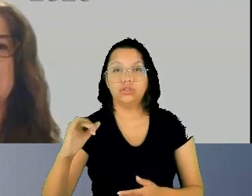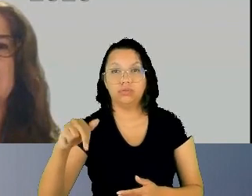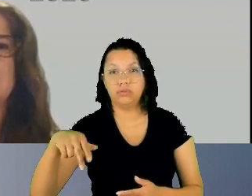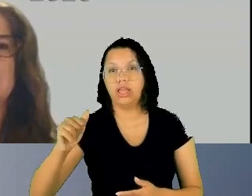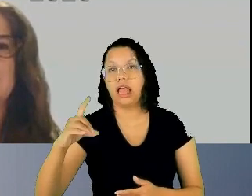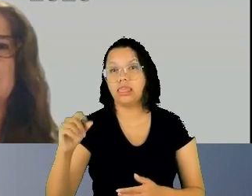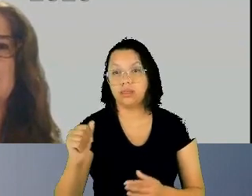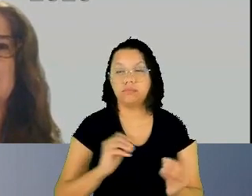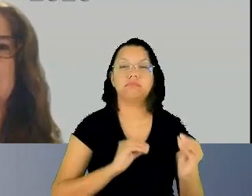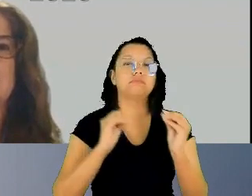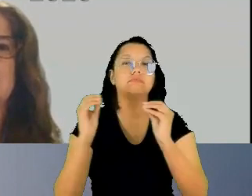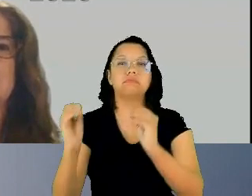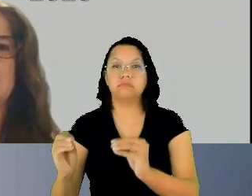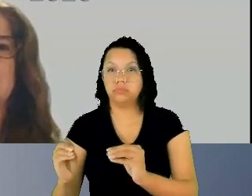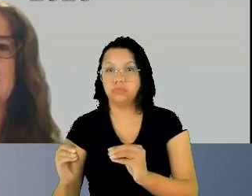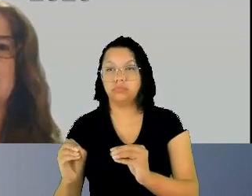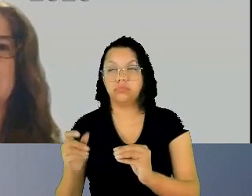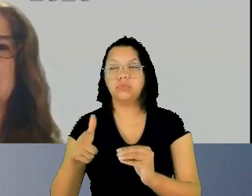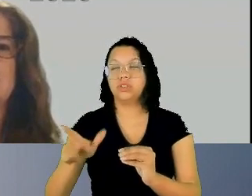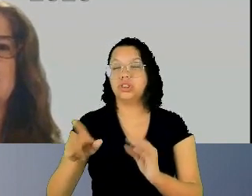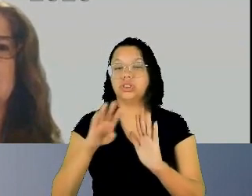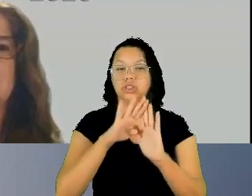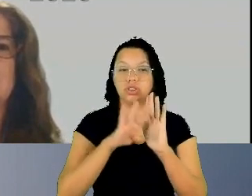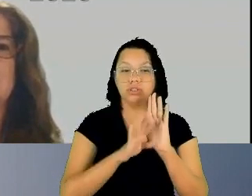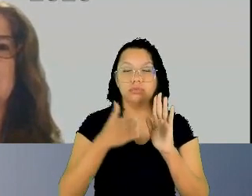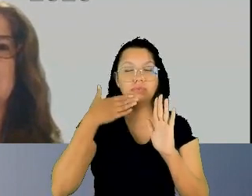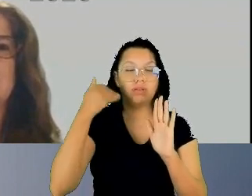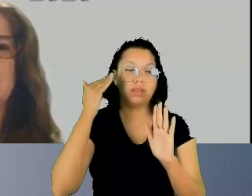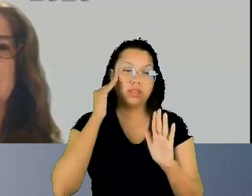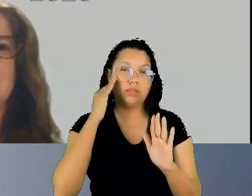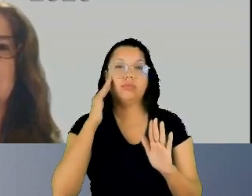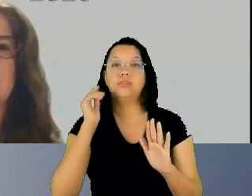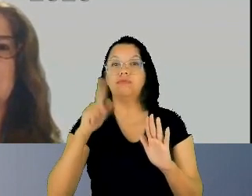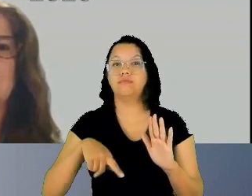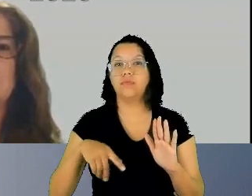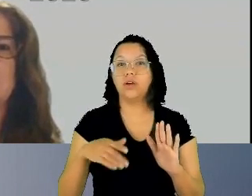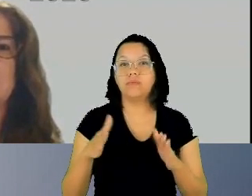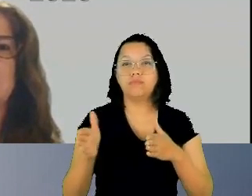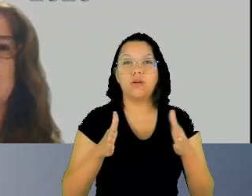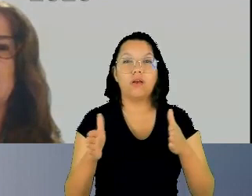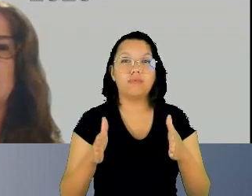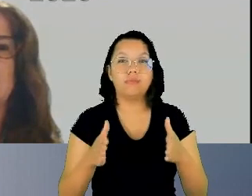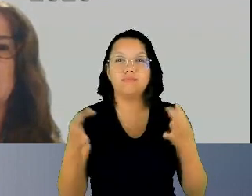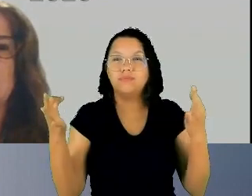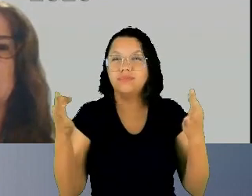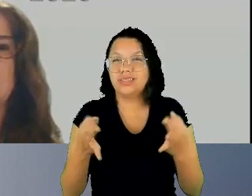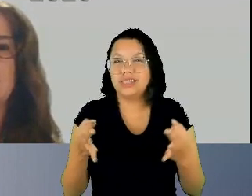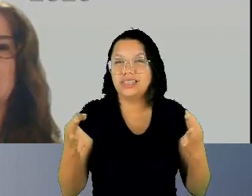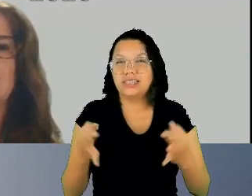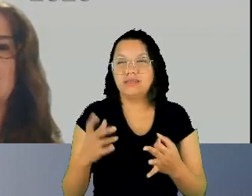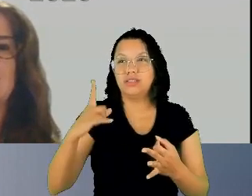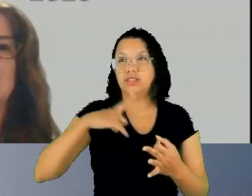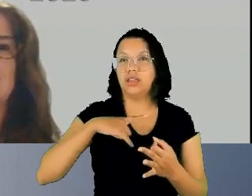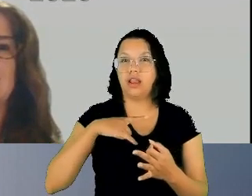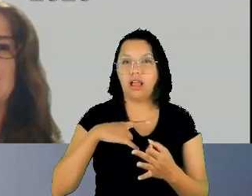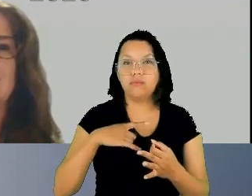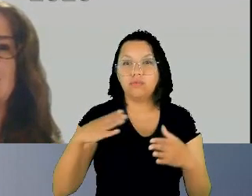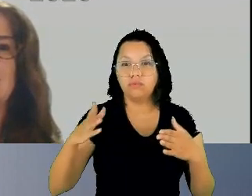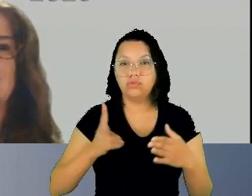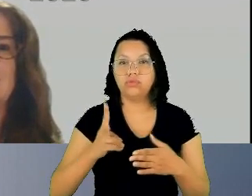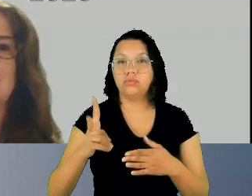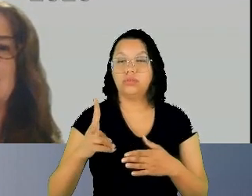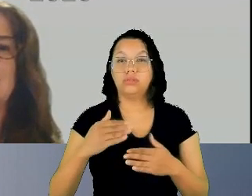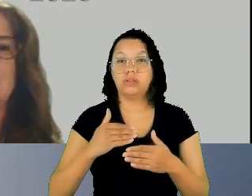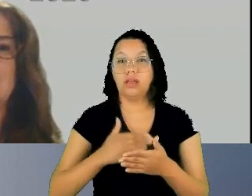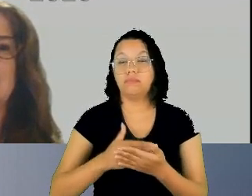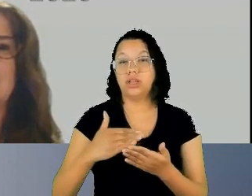foram momentos de enlevo que certamente terão seguimento a partir de amanhã e a semana toda